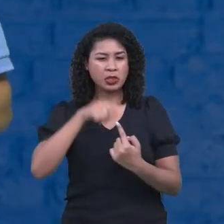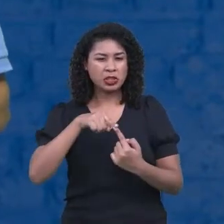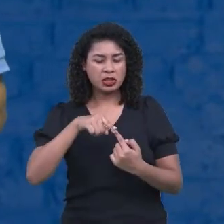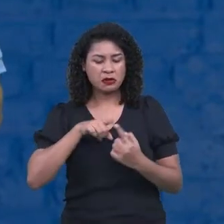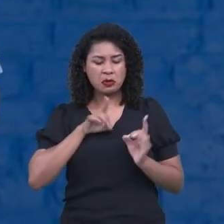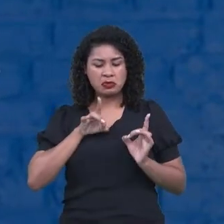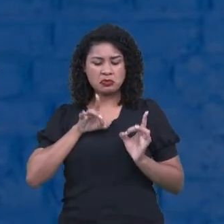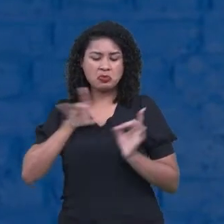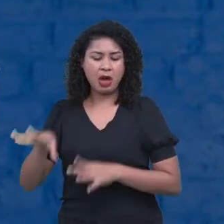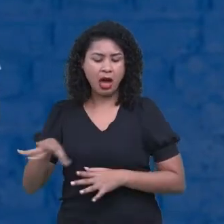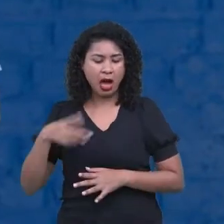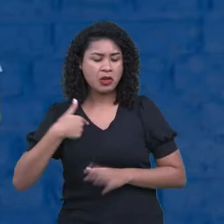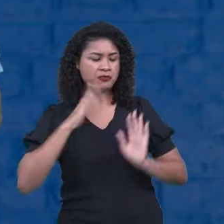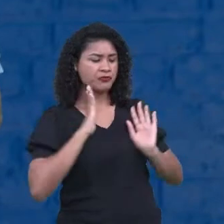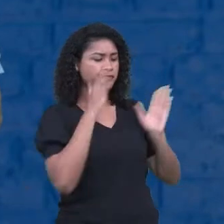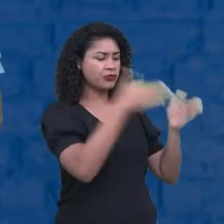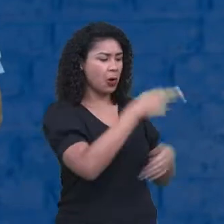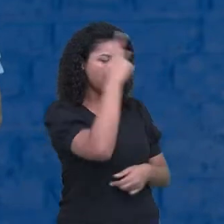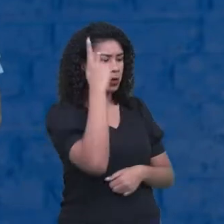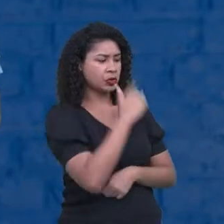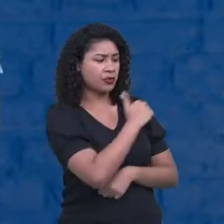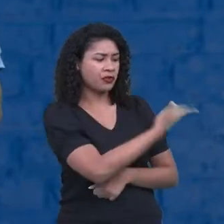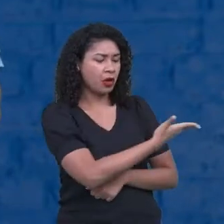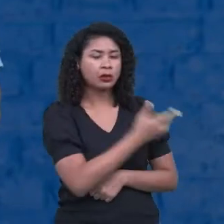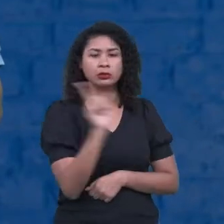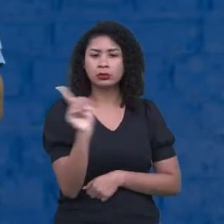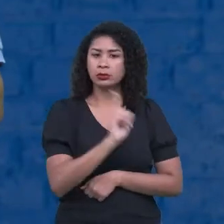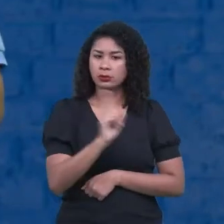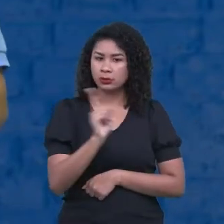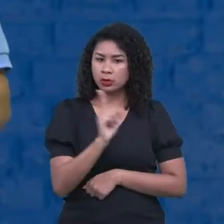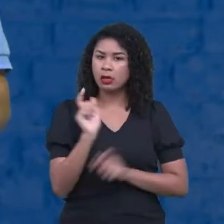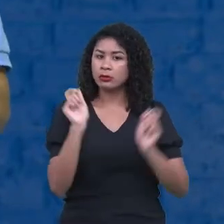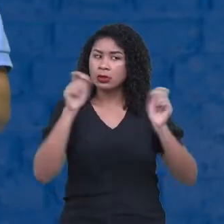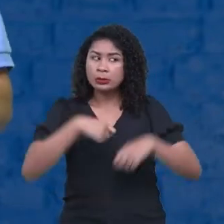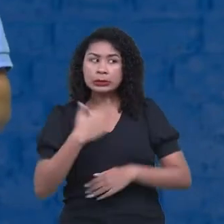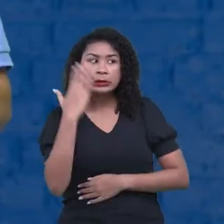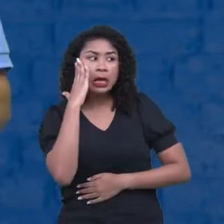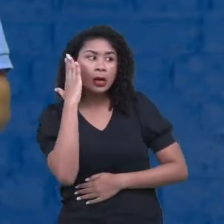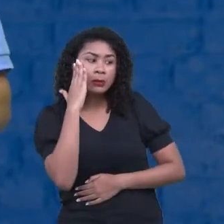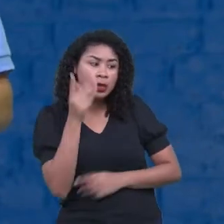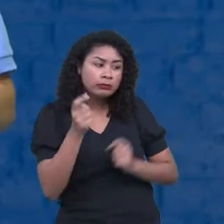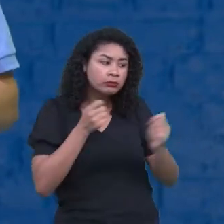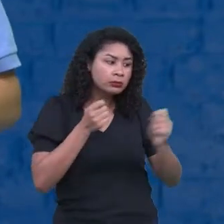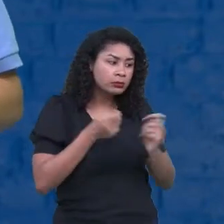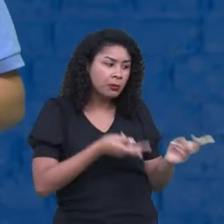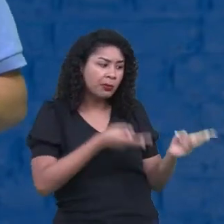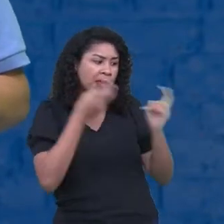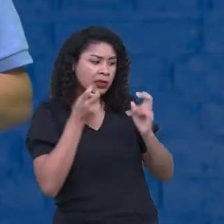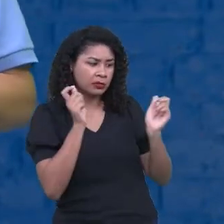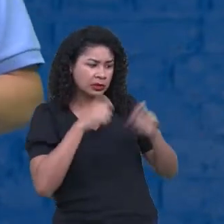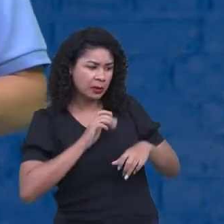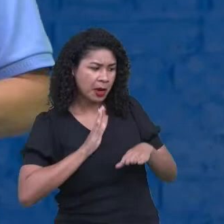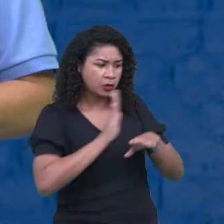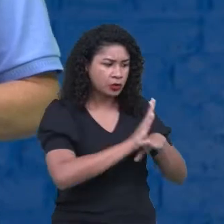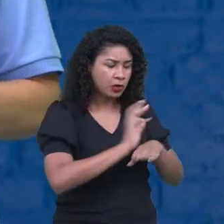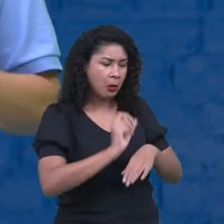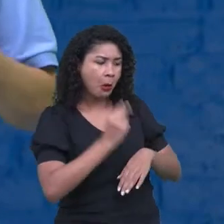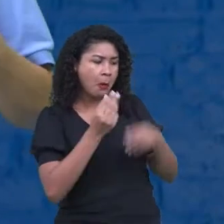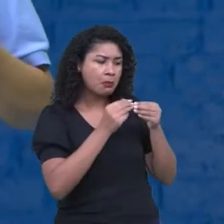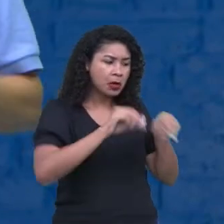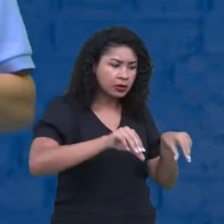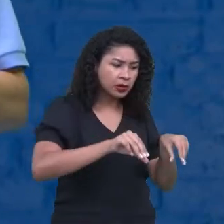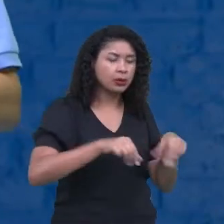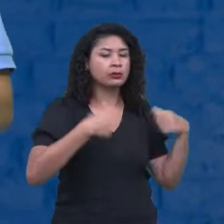mas saber o impacto que ele vai causar também. Que seja tudo de bom, certo? E aí, continuando,